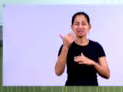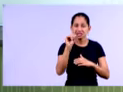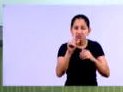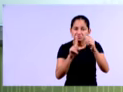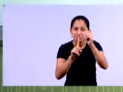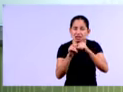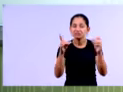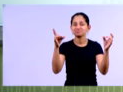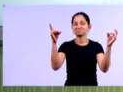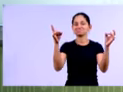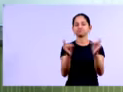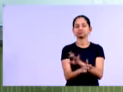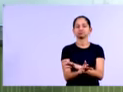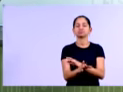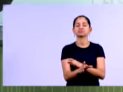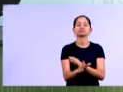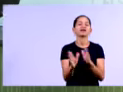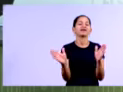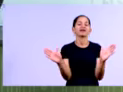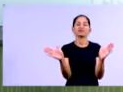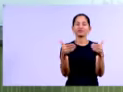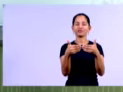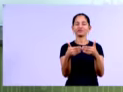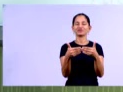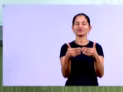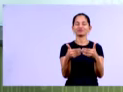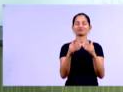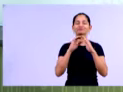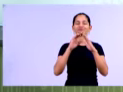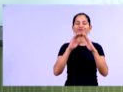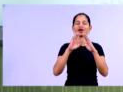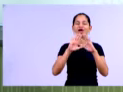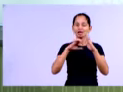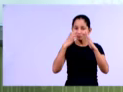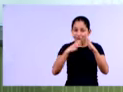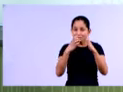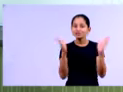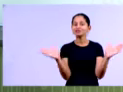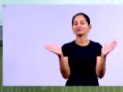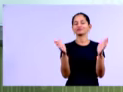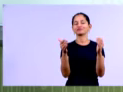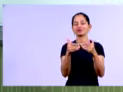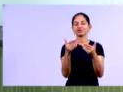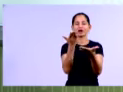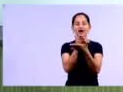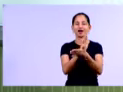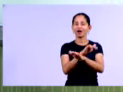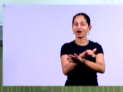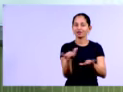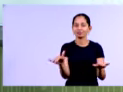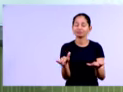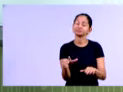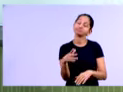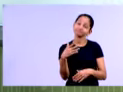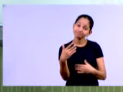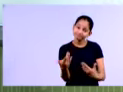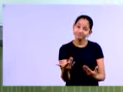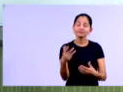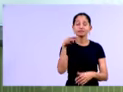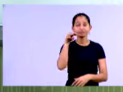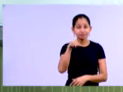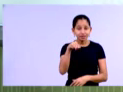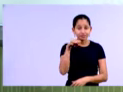elas acabam falindo, viu, professor Cleber? Então, são modelos precisos, gente? São modelos matemáticos estudados aí por pessoas aí